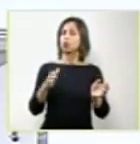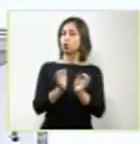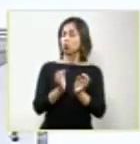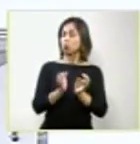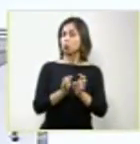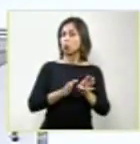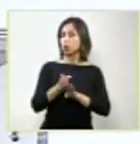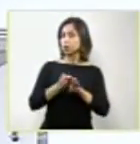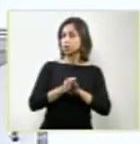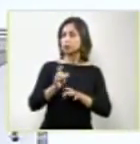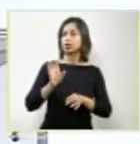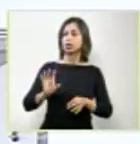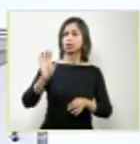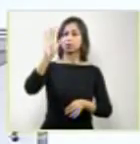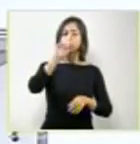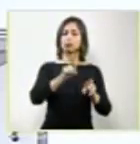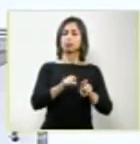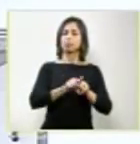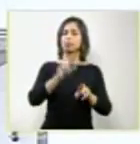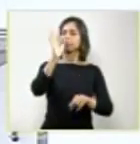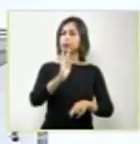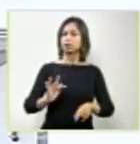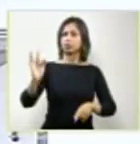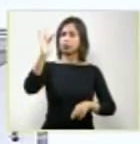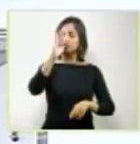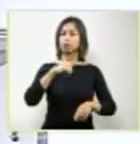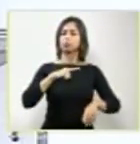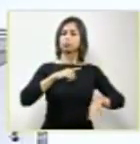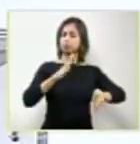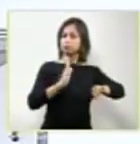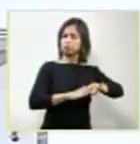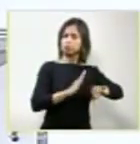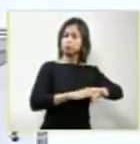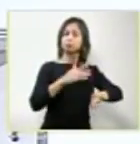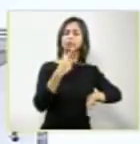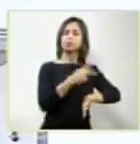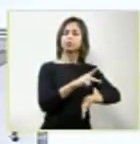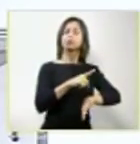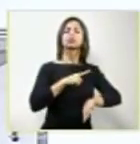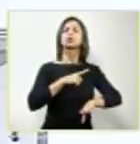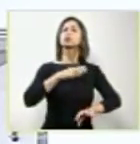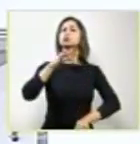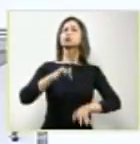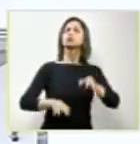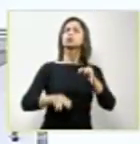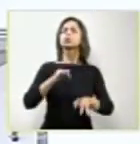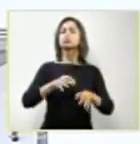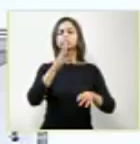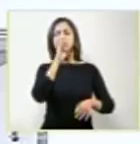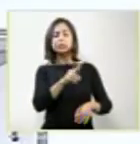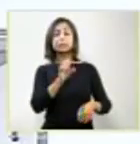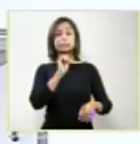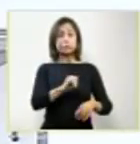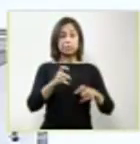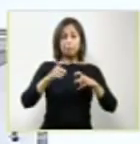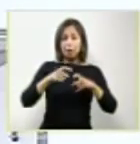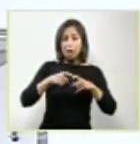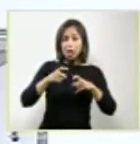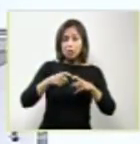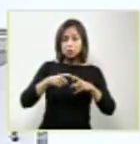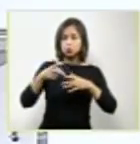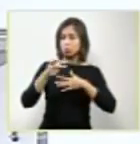Federal que tem também a competência legal de julgar a má prática médica e todas as